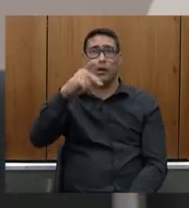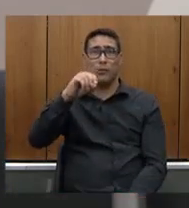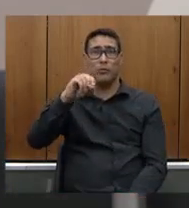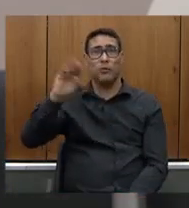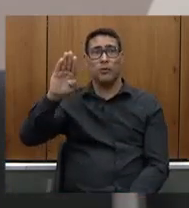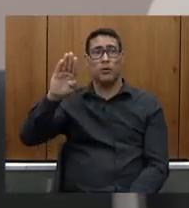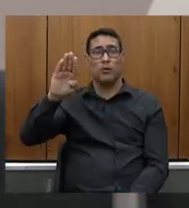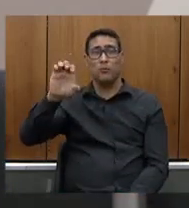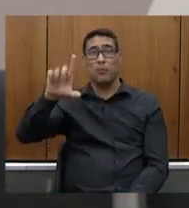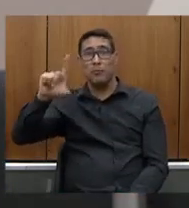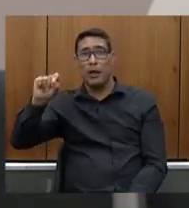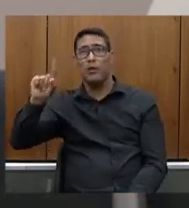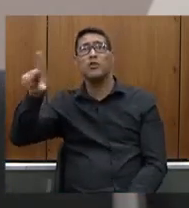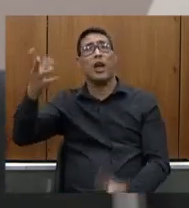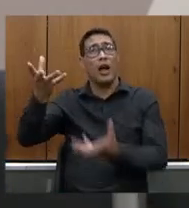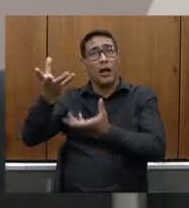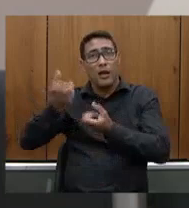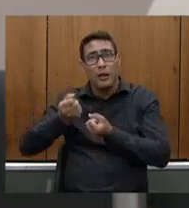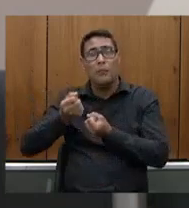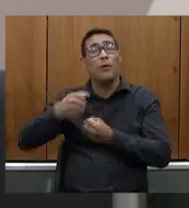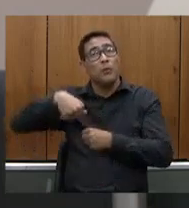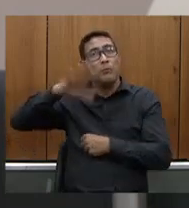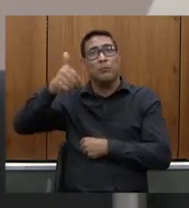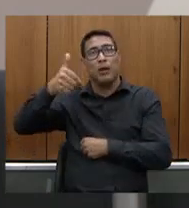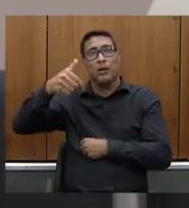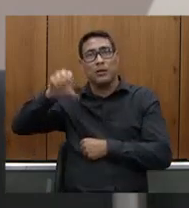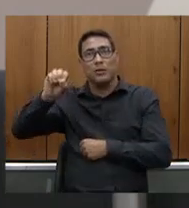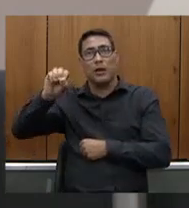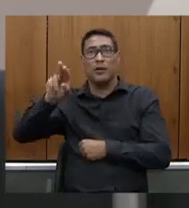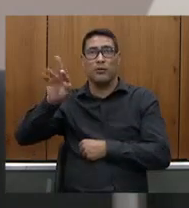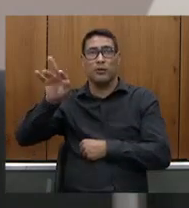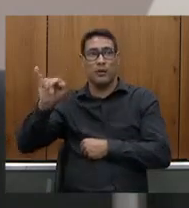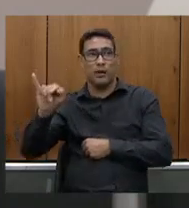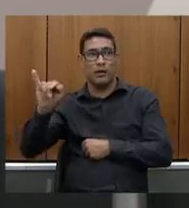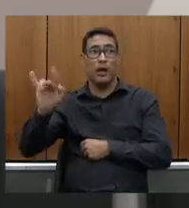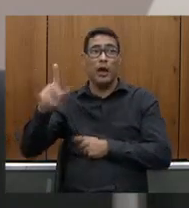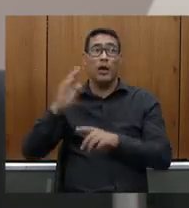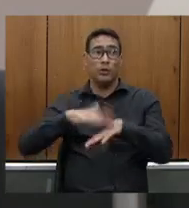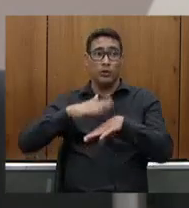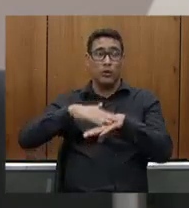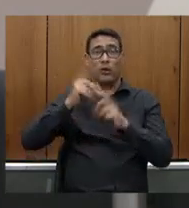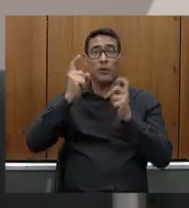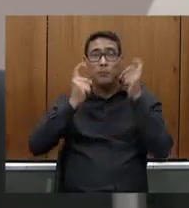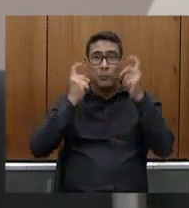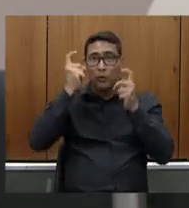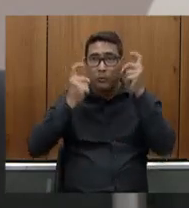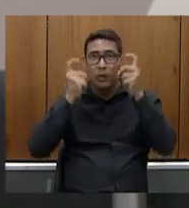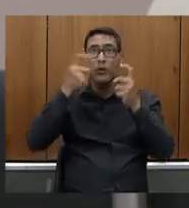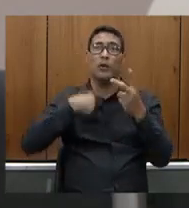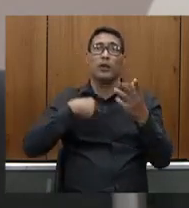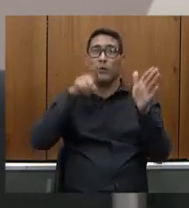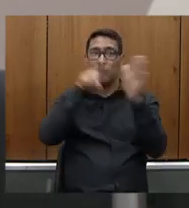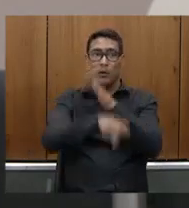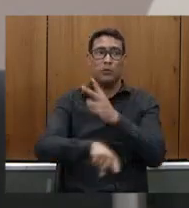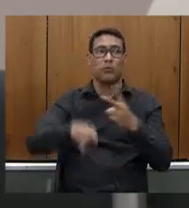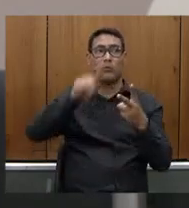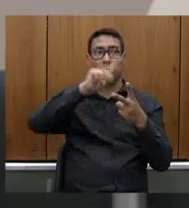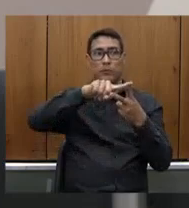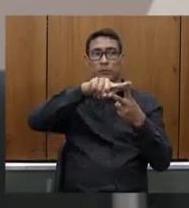foram retivados mais dez a nossa preocupação ela vai em duas perguntas ao secretário